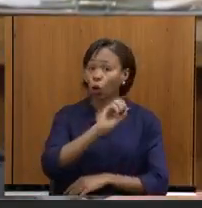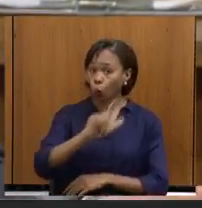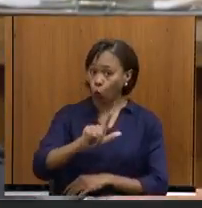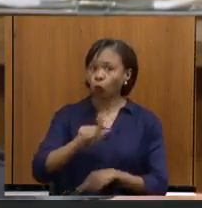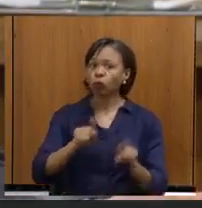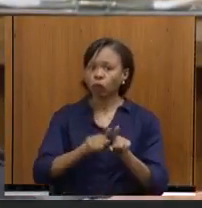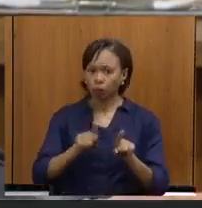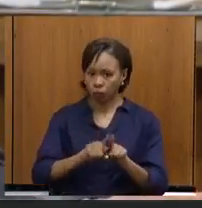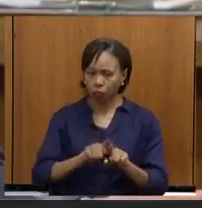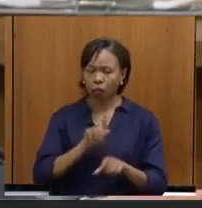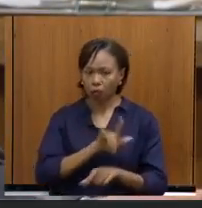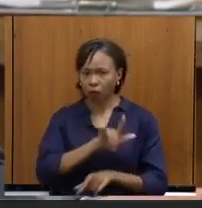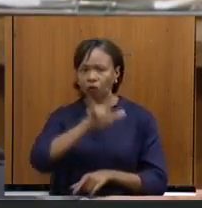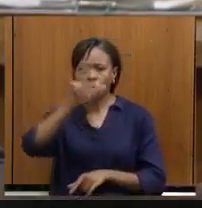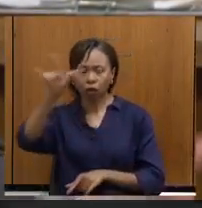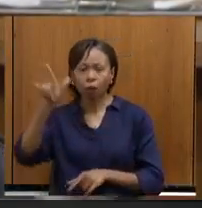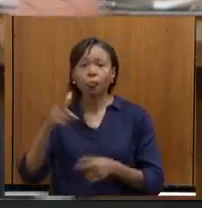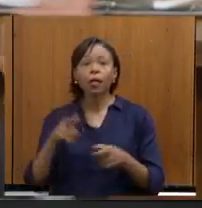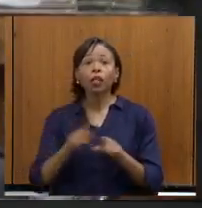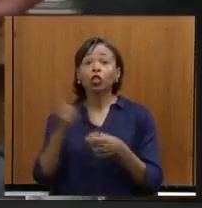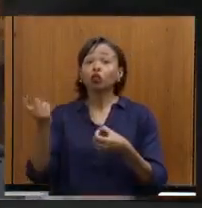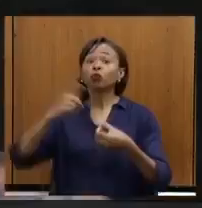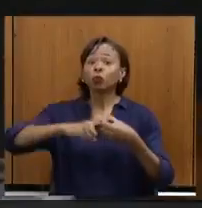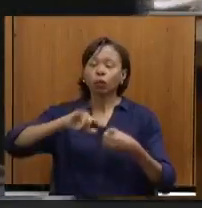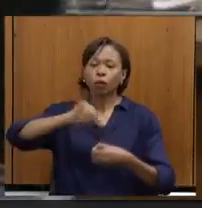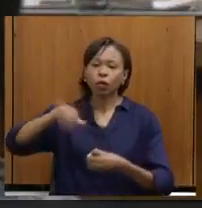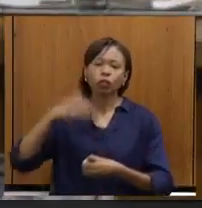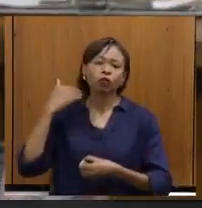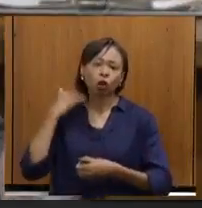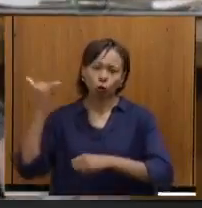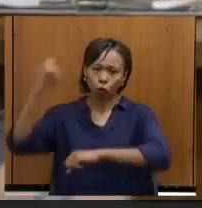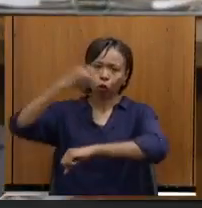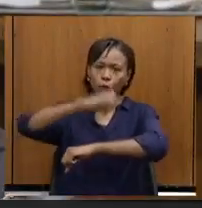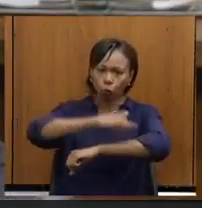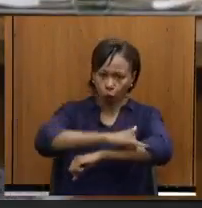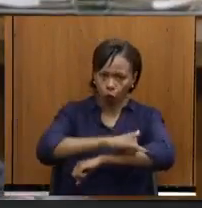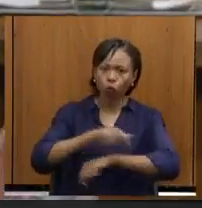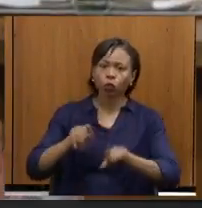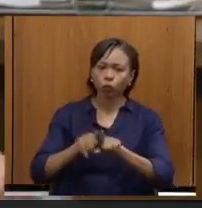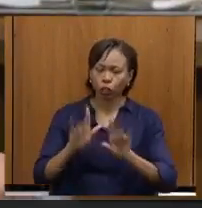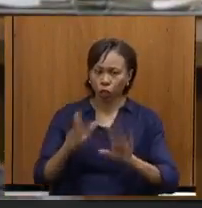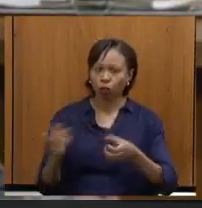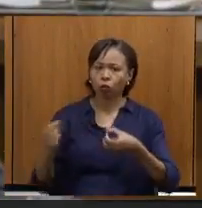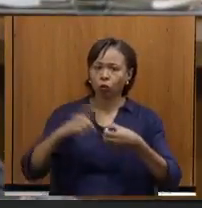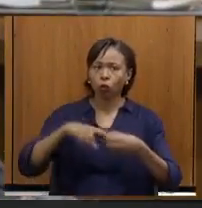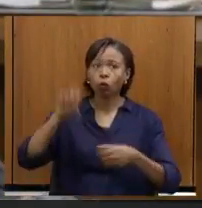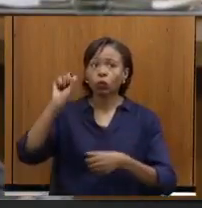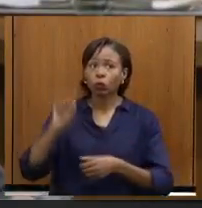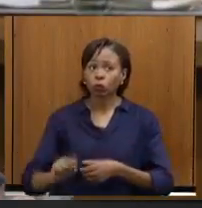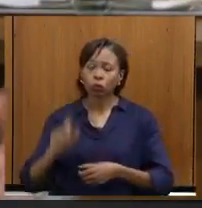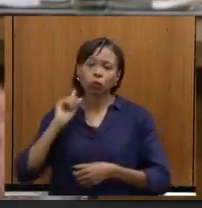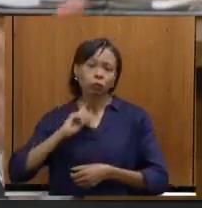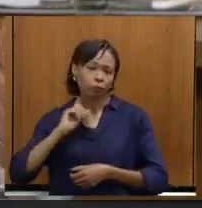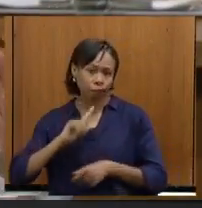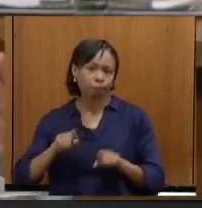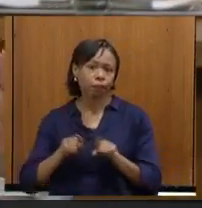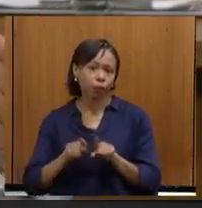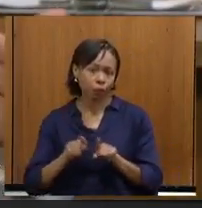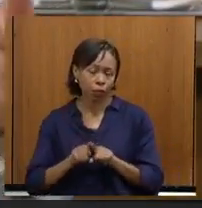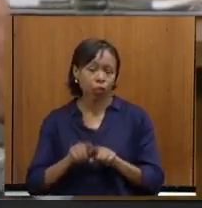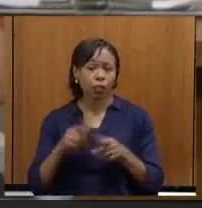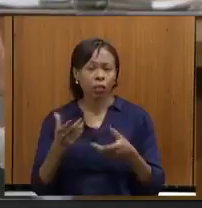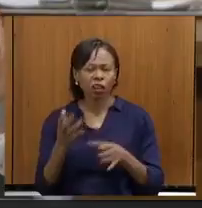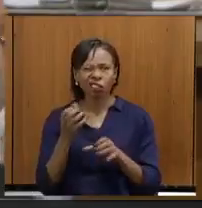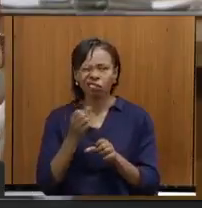Retomamos já o voo para Juiz de Fora, que é o aeroporto lá, para o sul de Minas, e então serão.